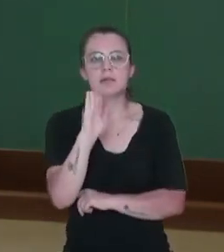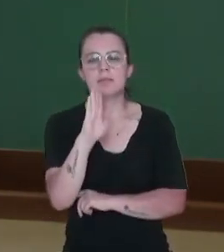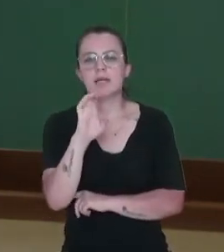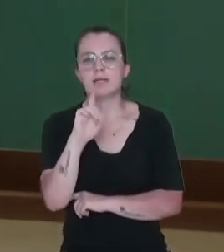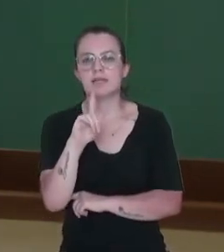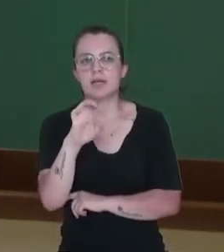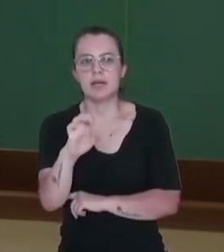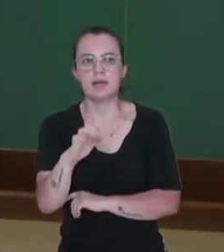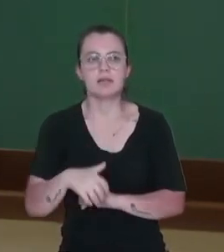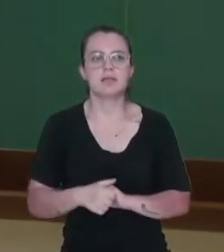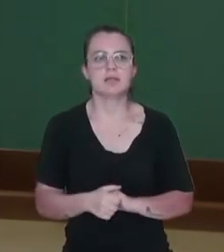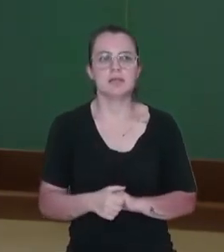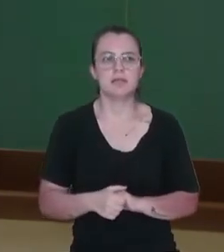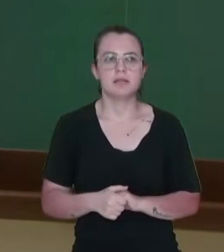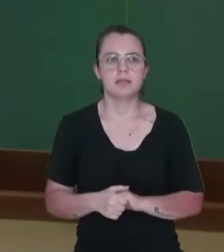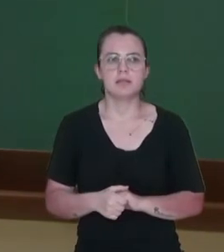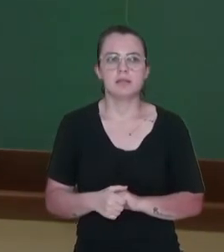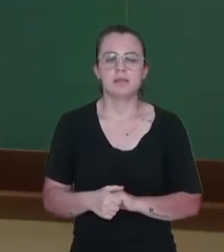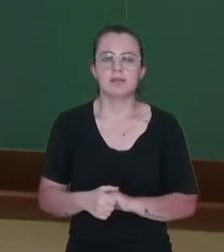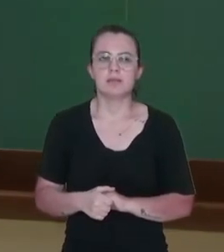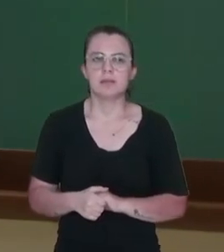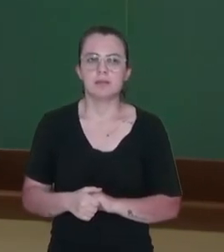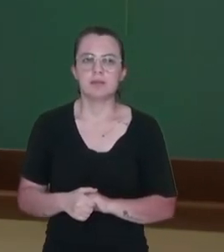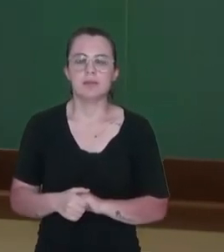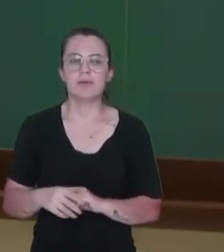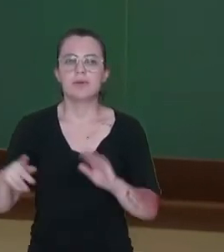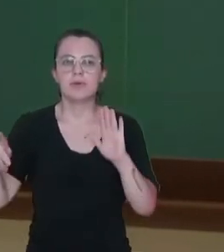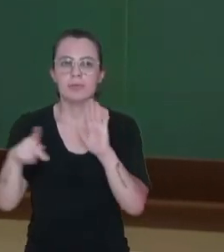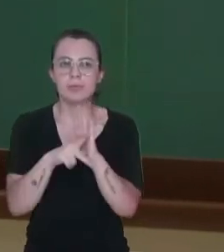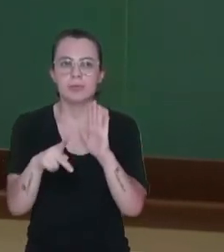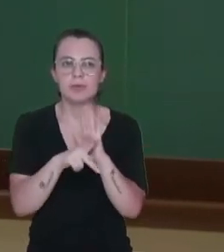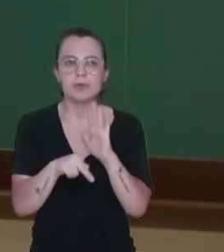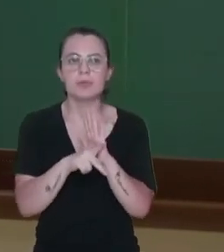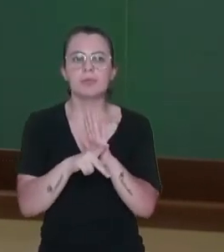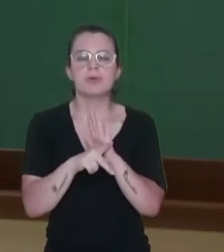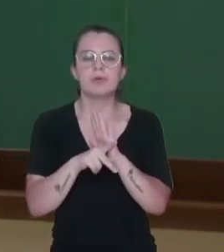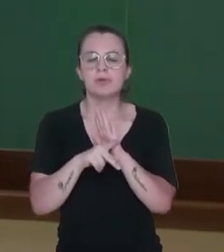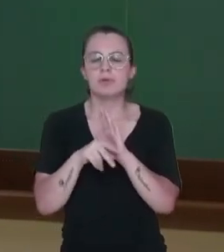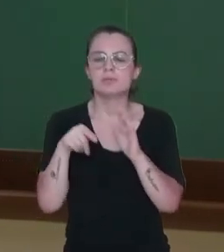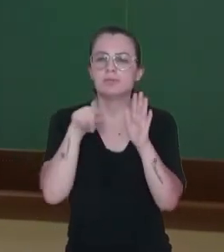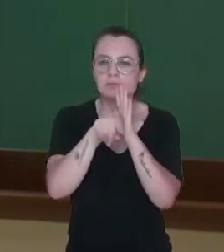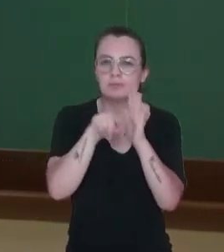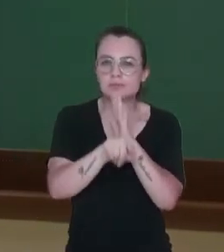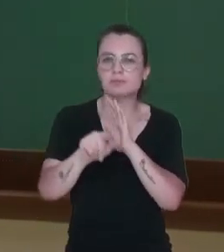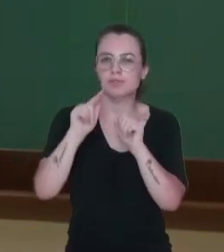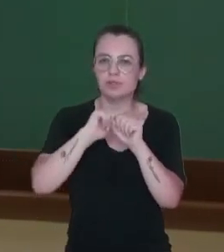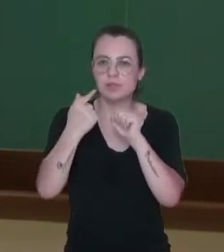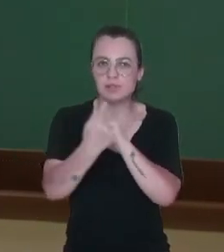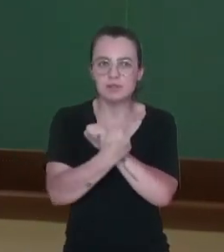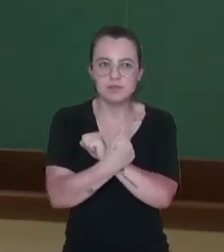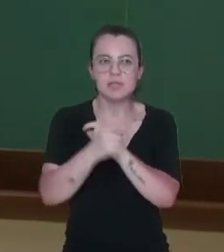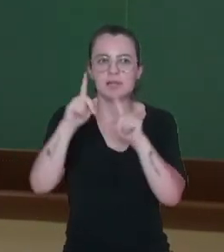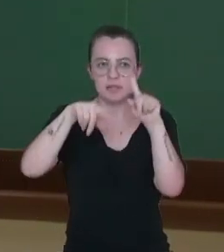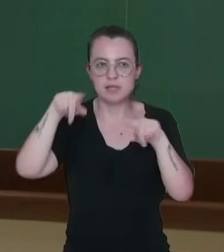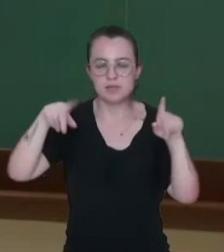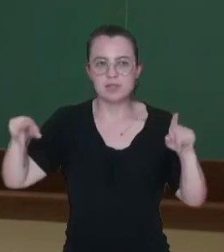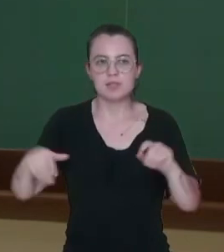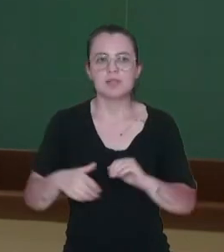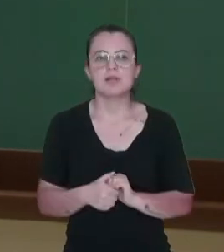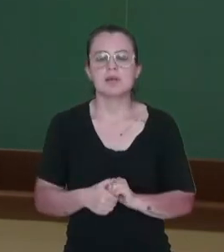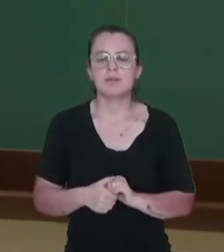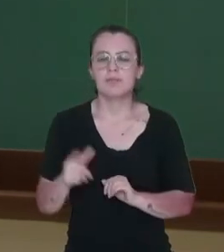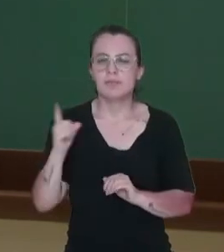regionalizações, o Instituto Brasileiro de Geografia e Estatística, realizou algumas divisões. E a mais